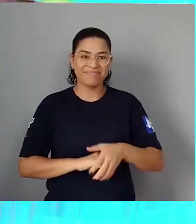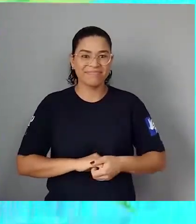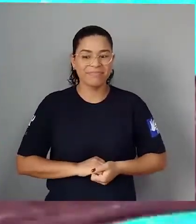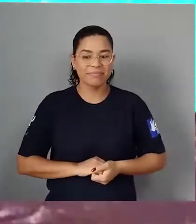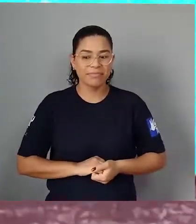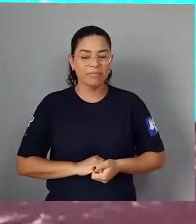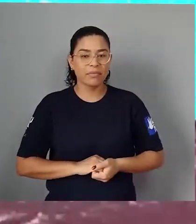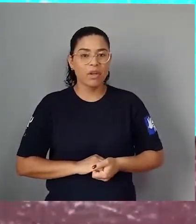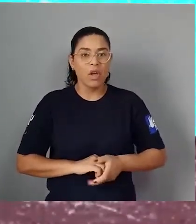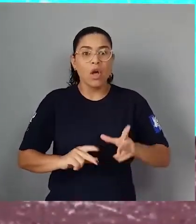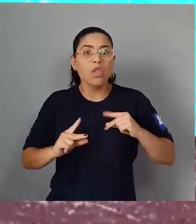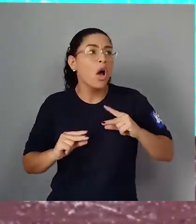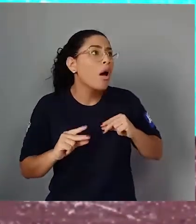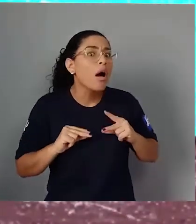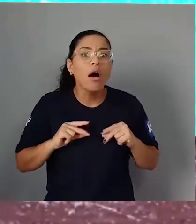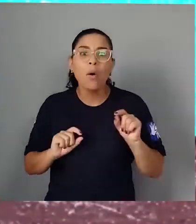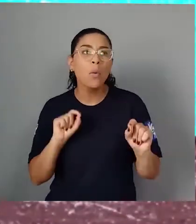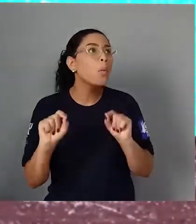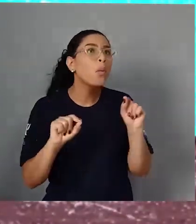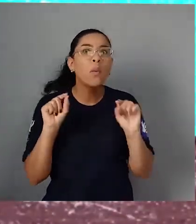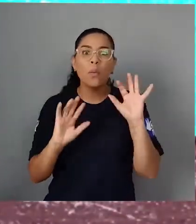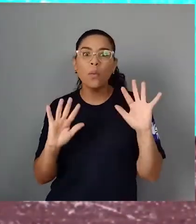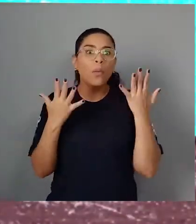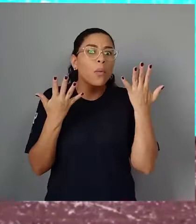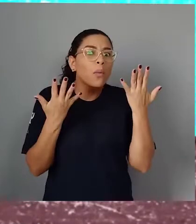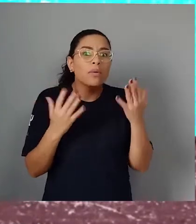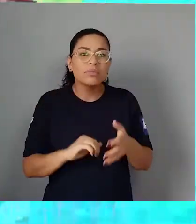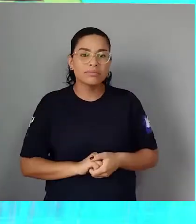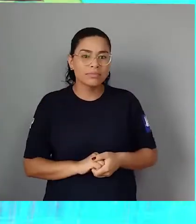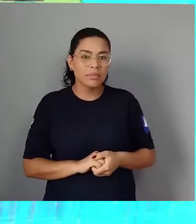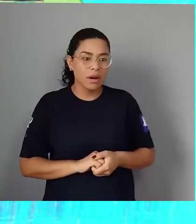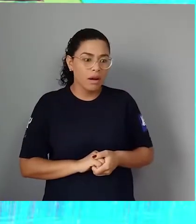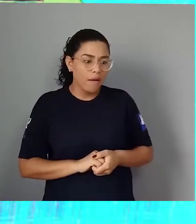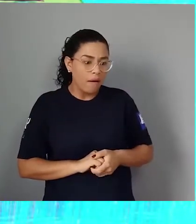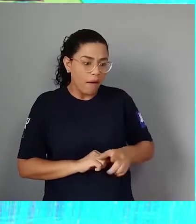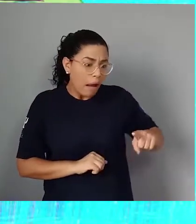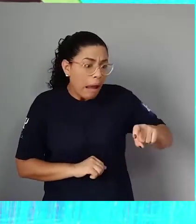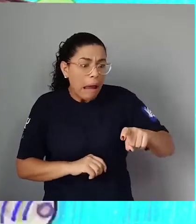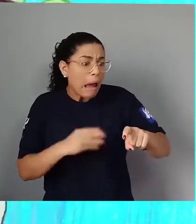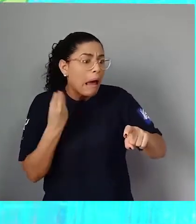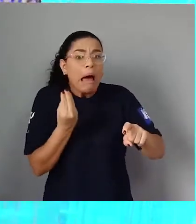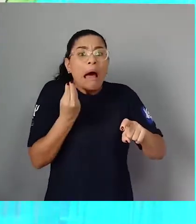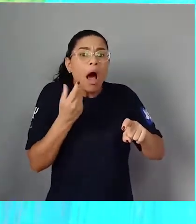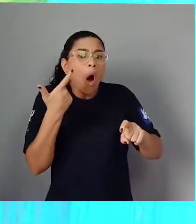Terremoto! Terremoto! Verinha, cadê a Verinha?